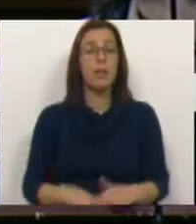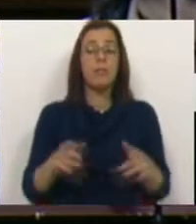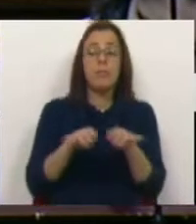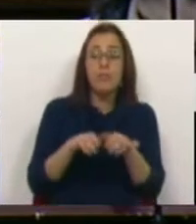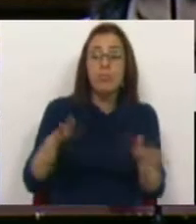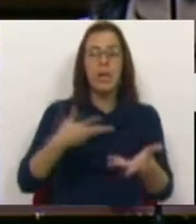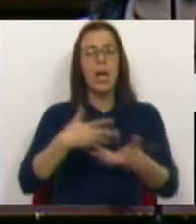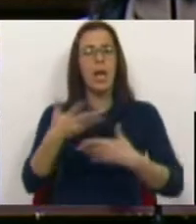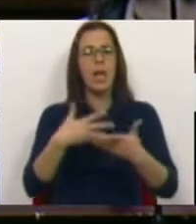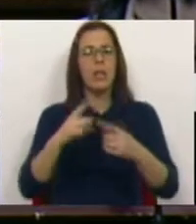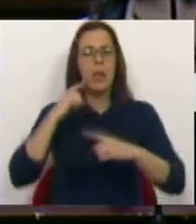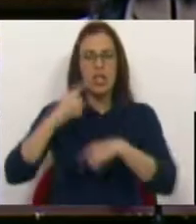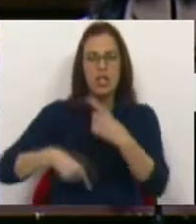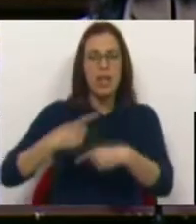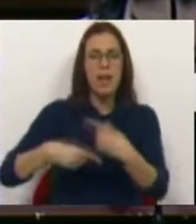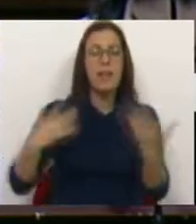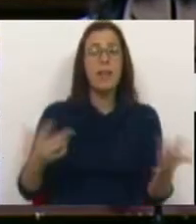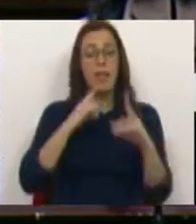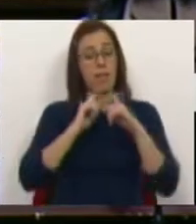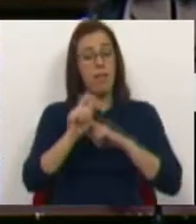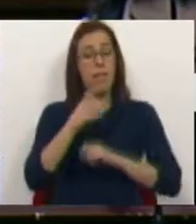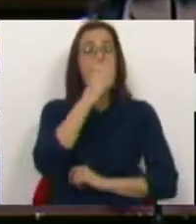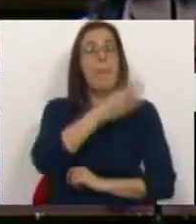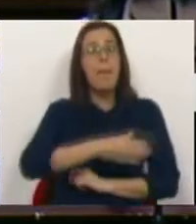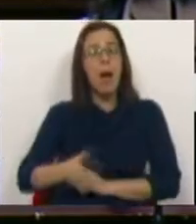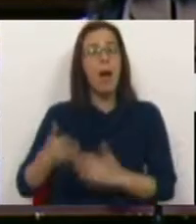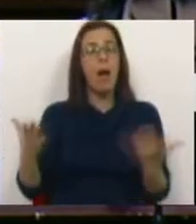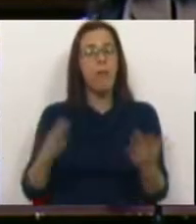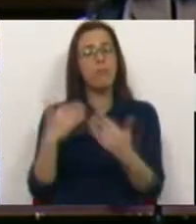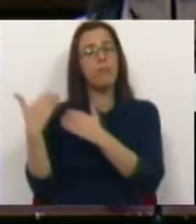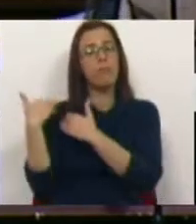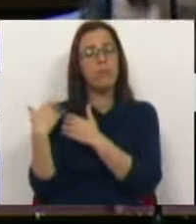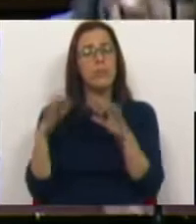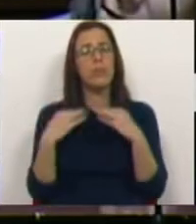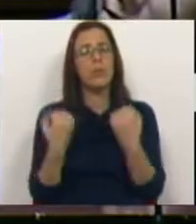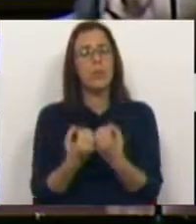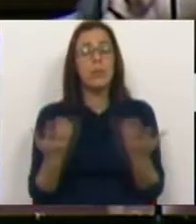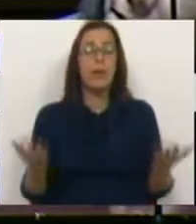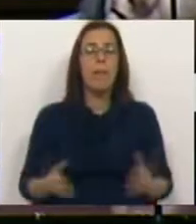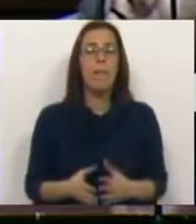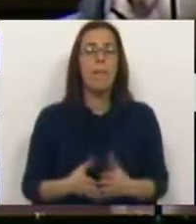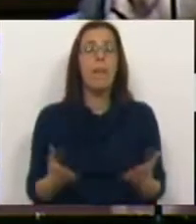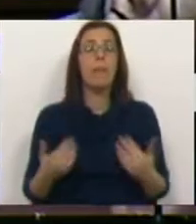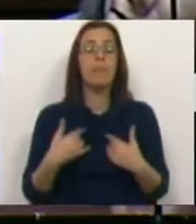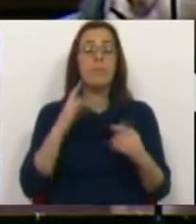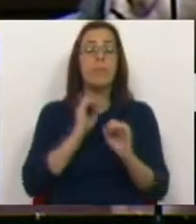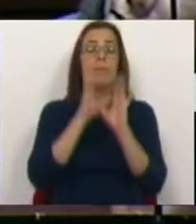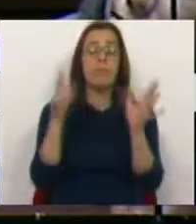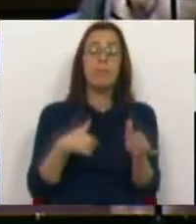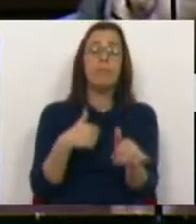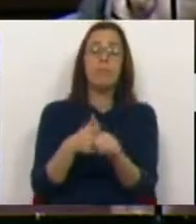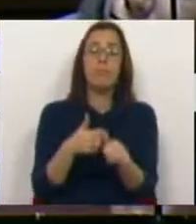fomento de relações intergeracionais, definição de práticas de responsabilidade social. Bem, nós é claro que